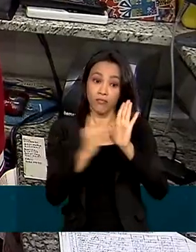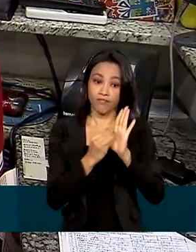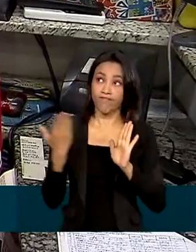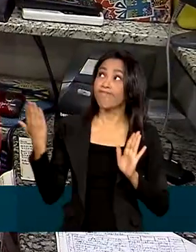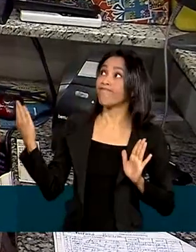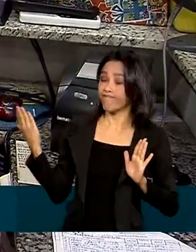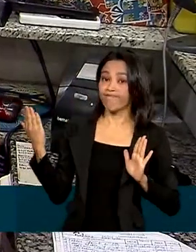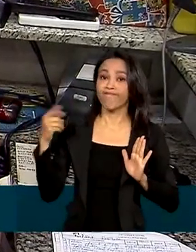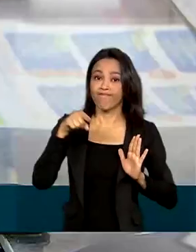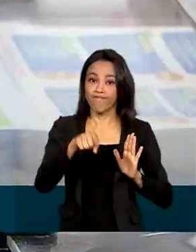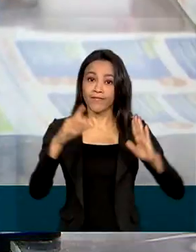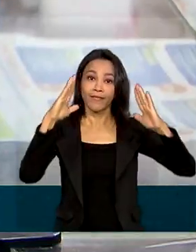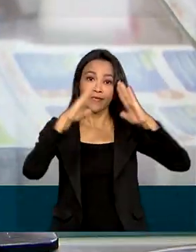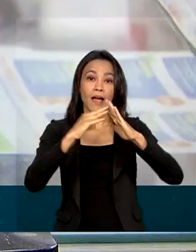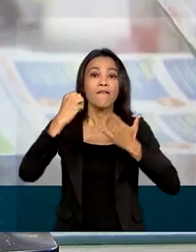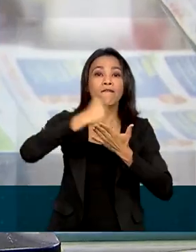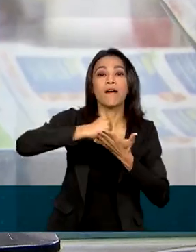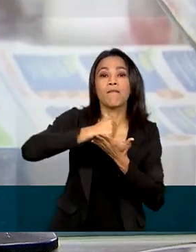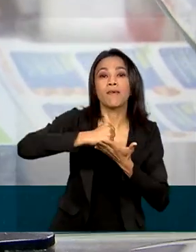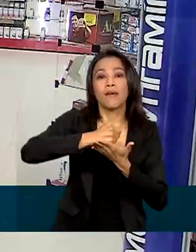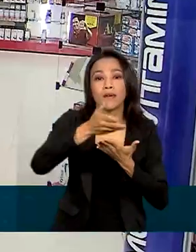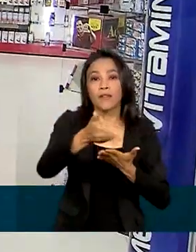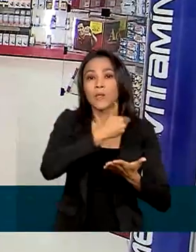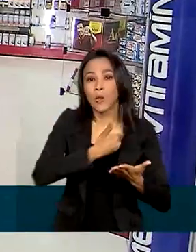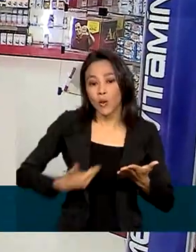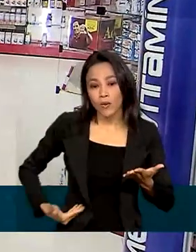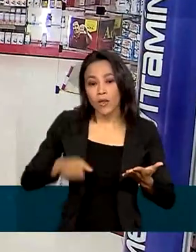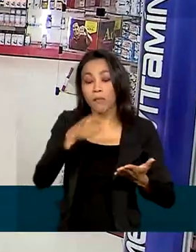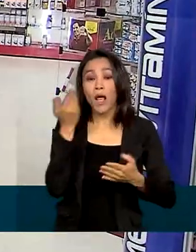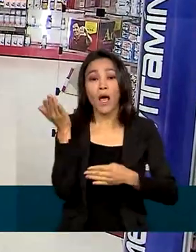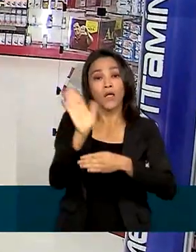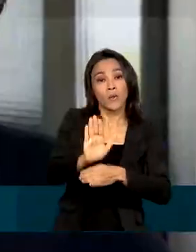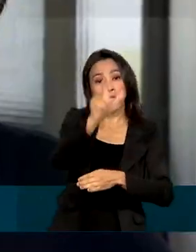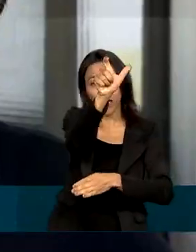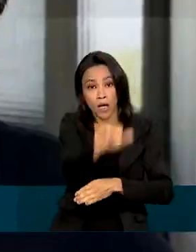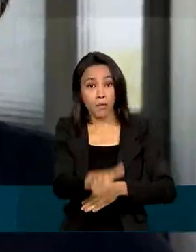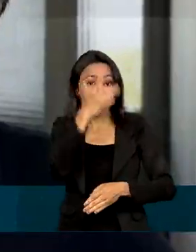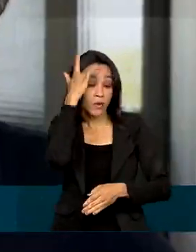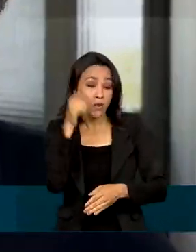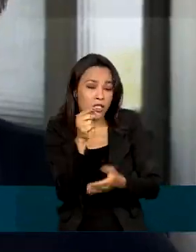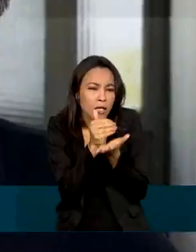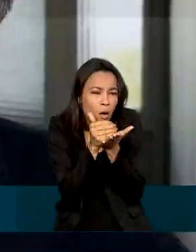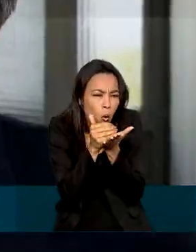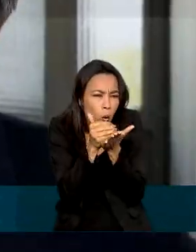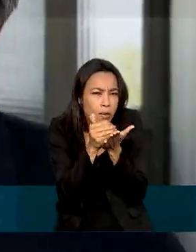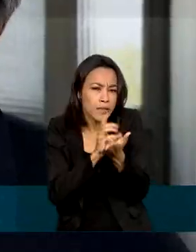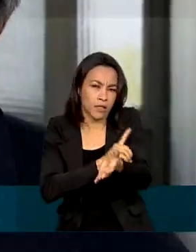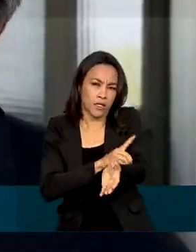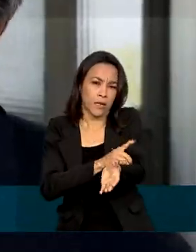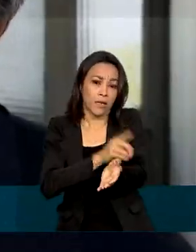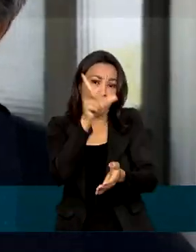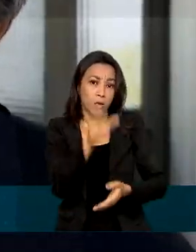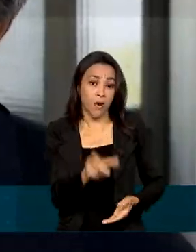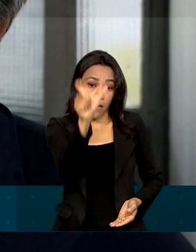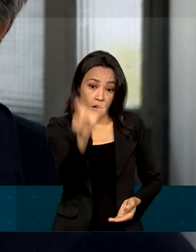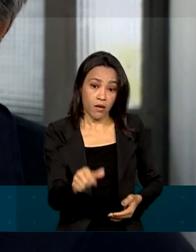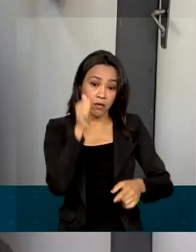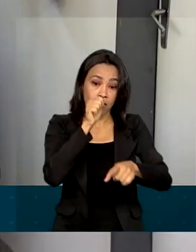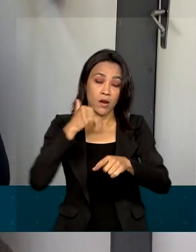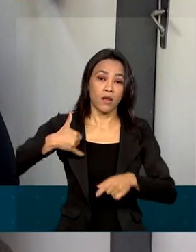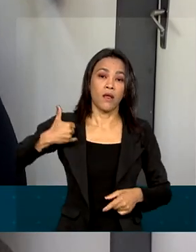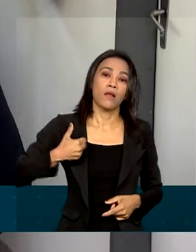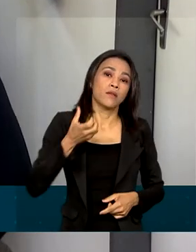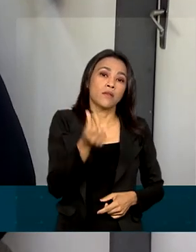programa Farmácia Popular. Uma ajuda para pacientes pré-diabéticos, como a dona Zenita, de 64 anos.